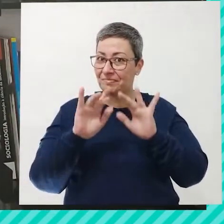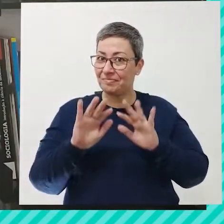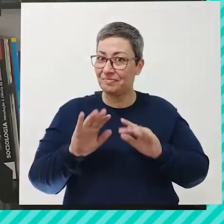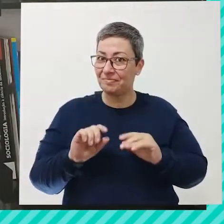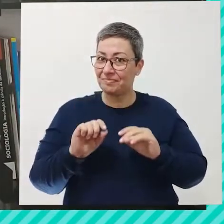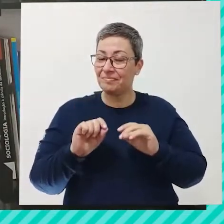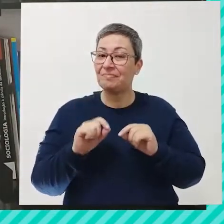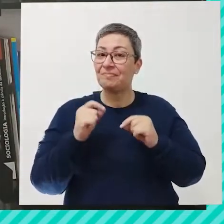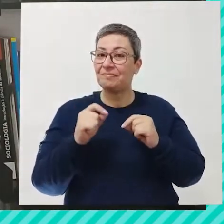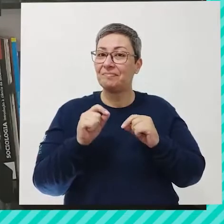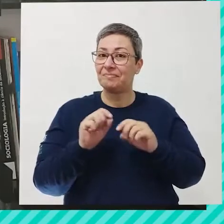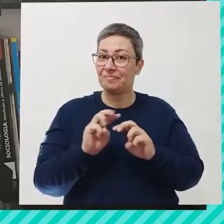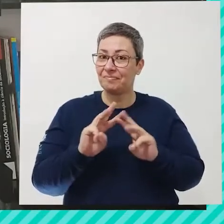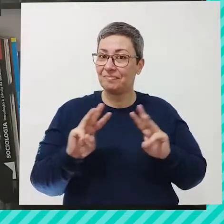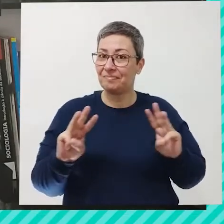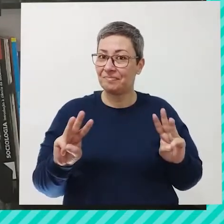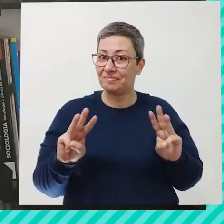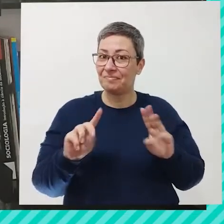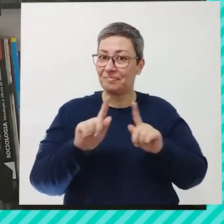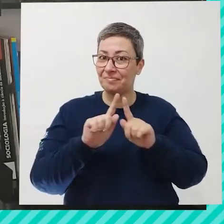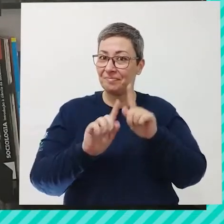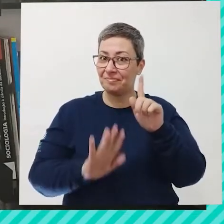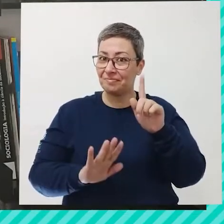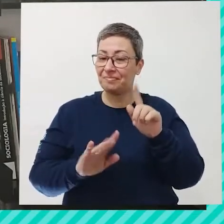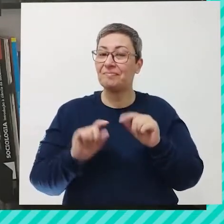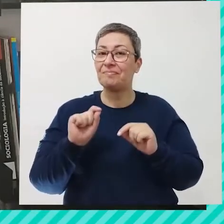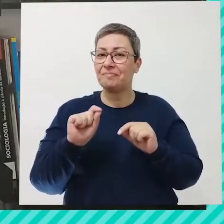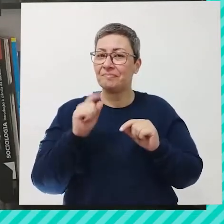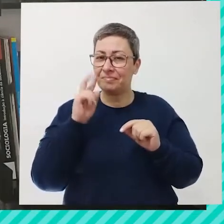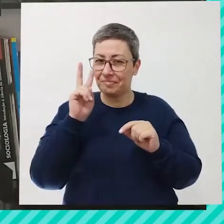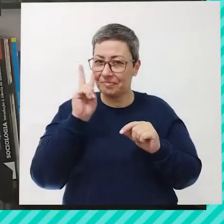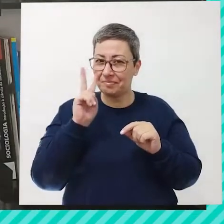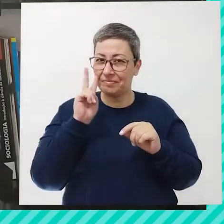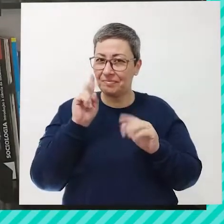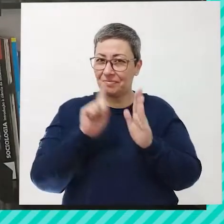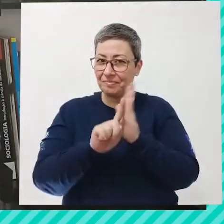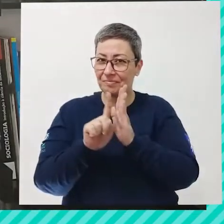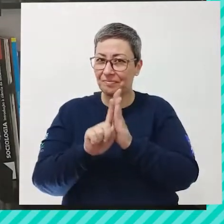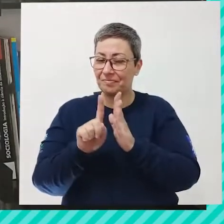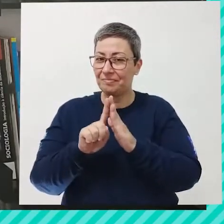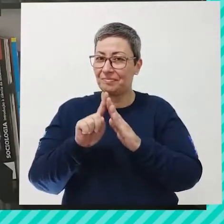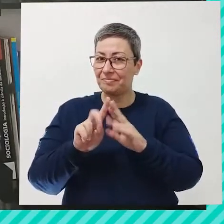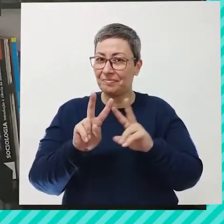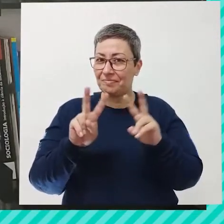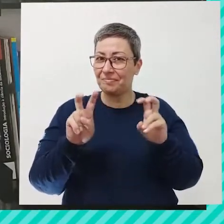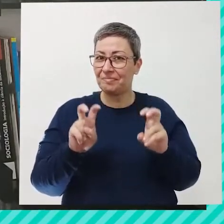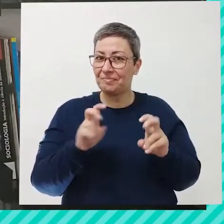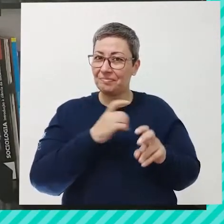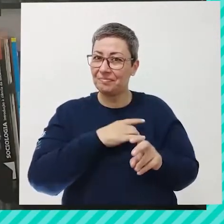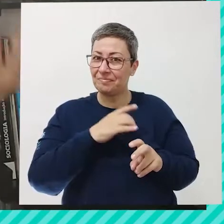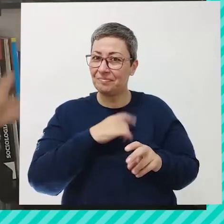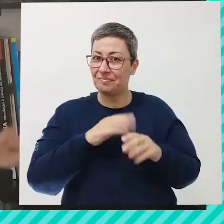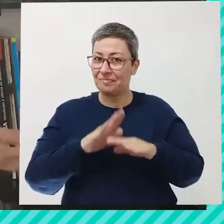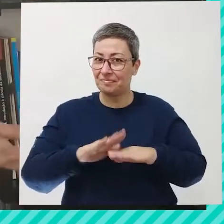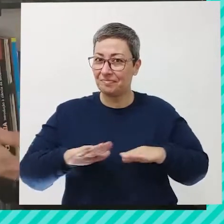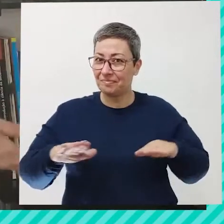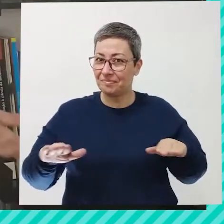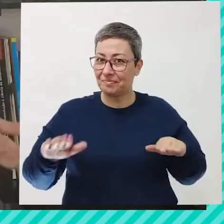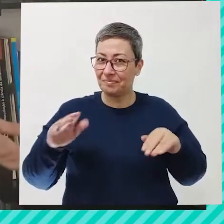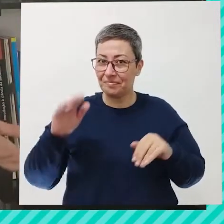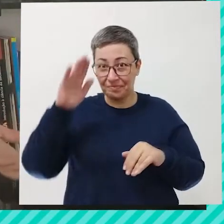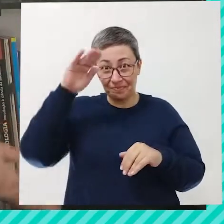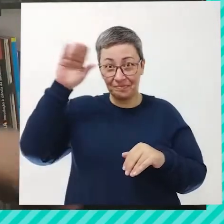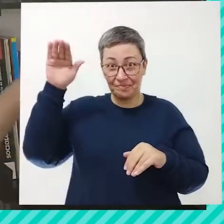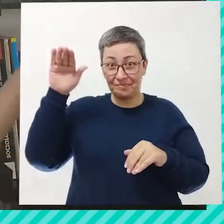disponibilizou aí pelo Google Forms? Vocês se lembram com aquelas questões sobre os medos da infância e os medos da fase